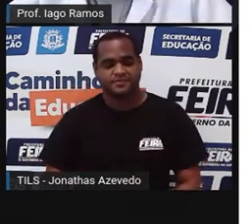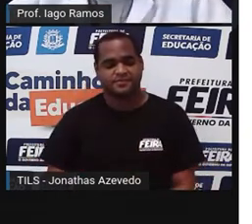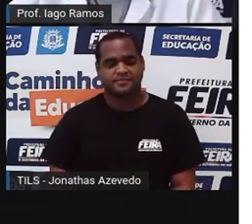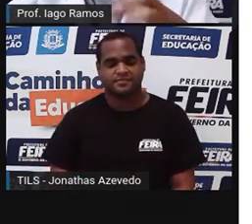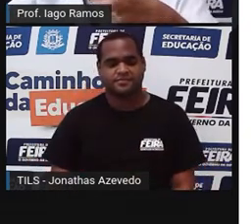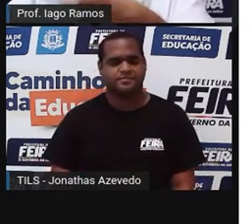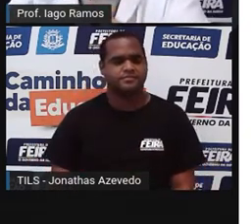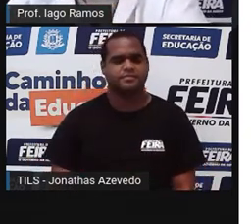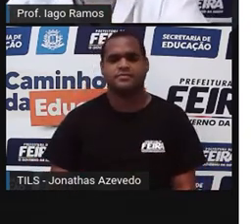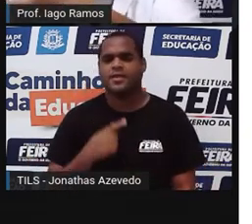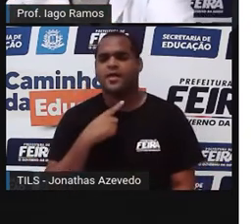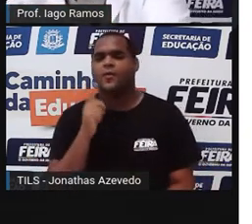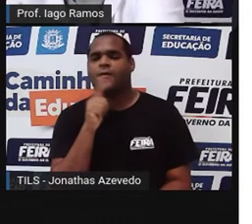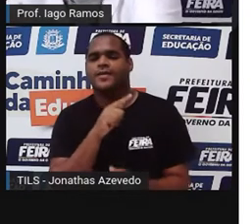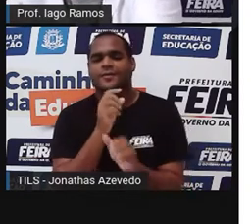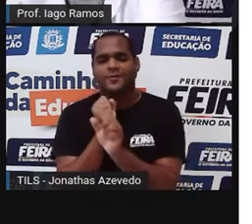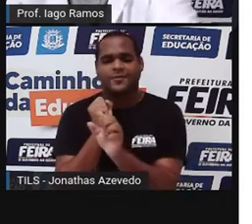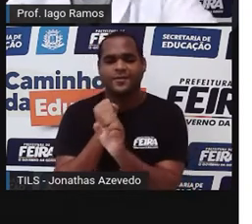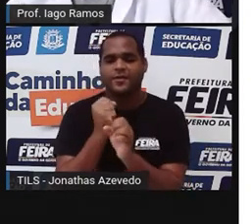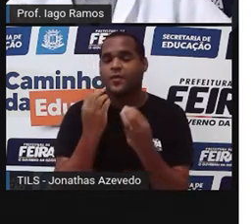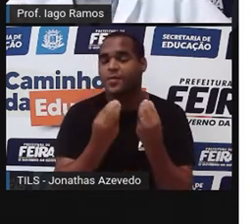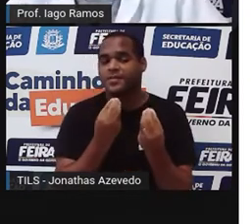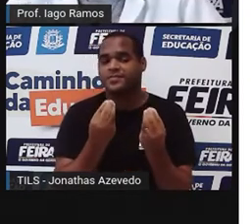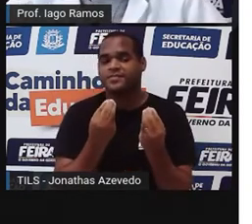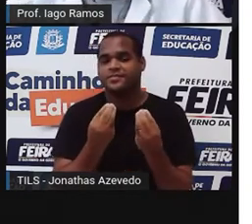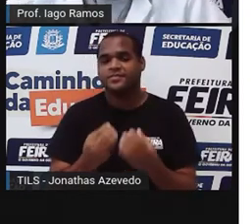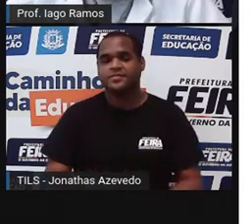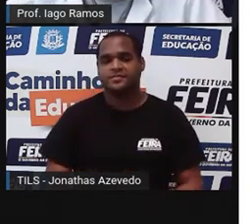Como calcular a área desse losango?